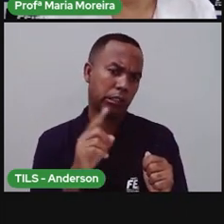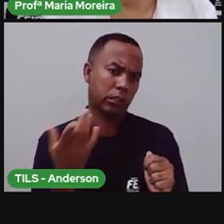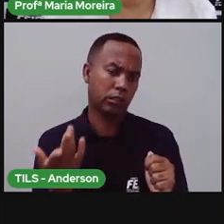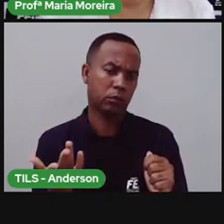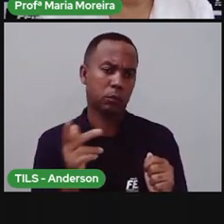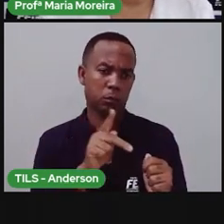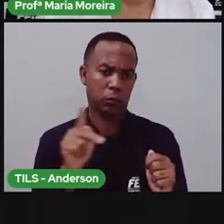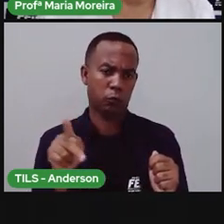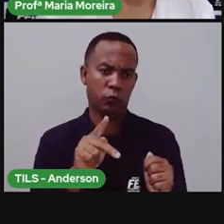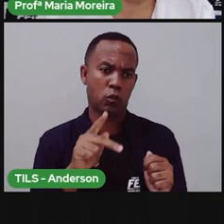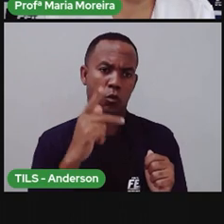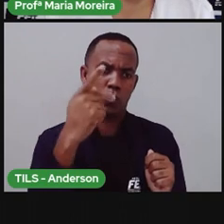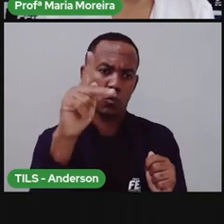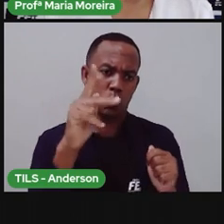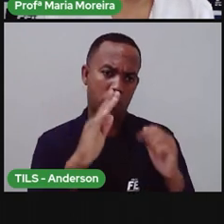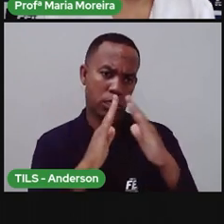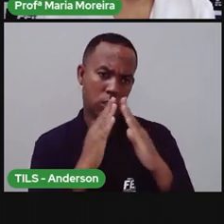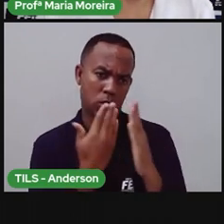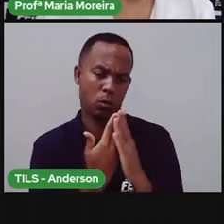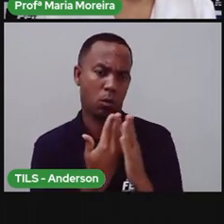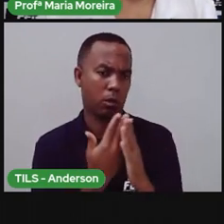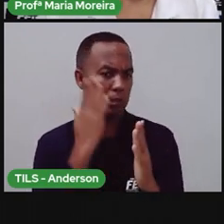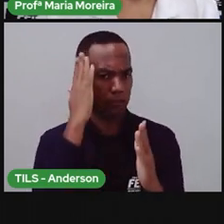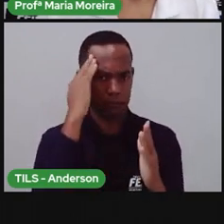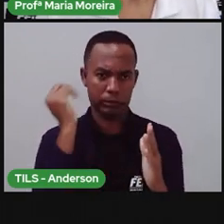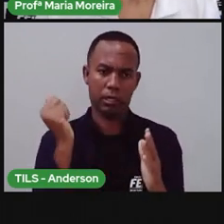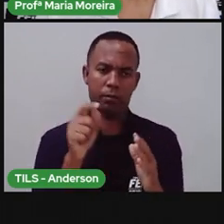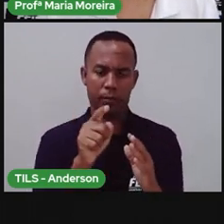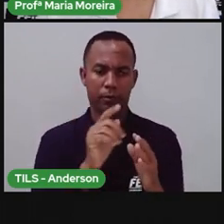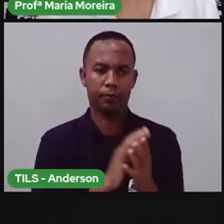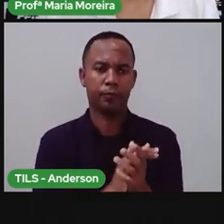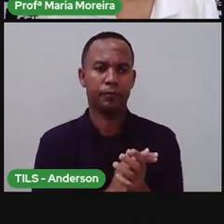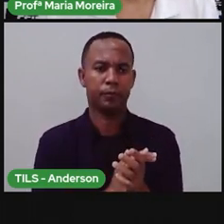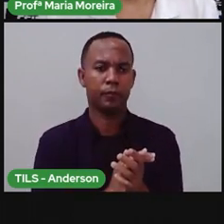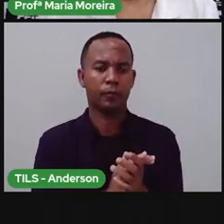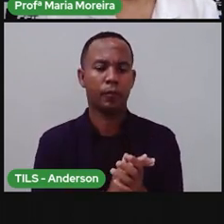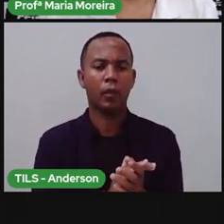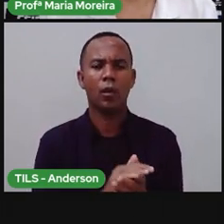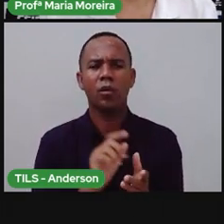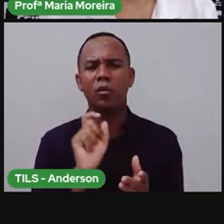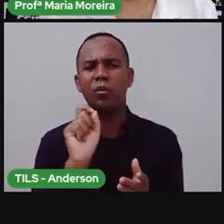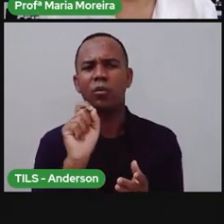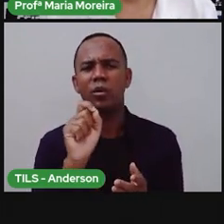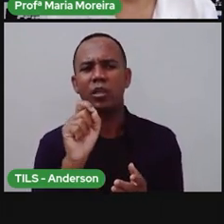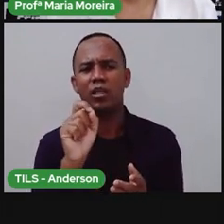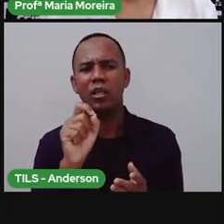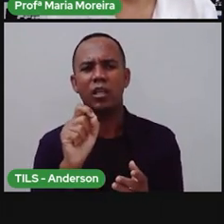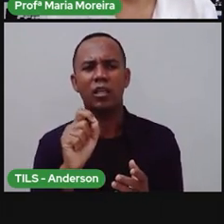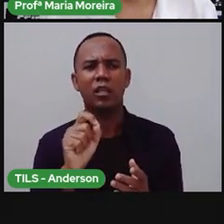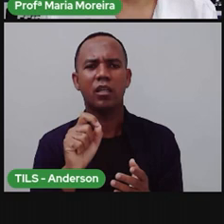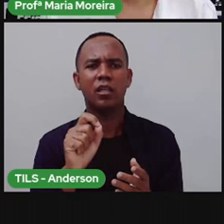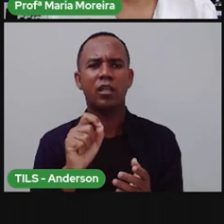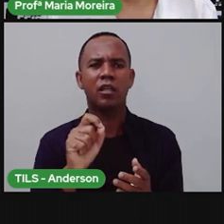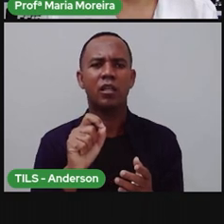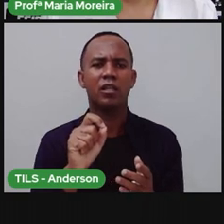método que eles estiverem utilizando. Bom, o que são, né? Essas estações do ano?